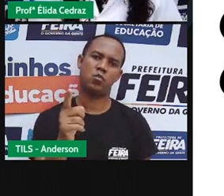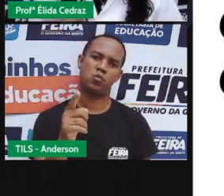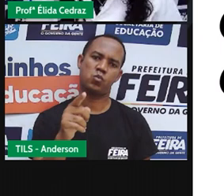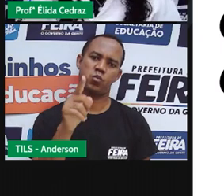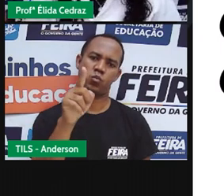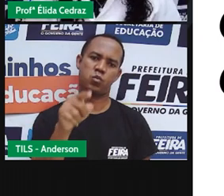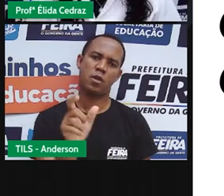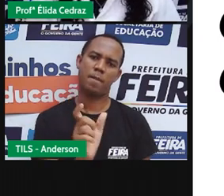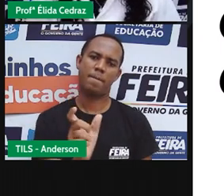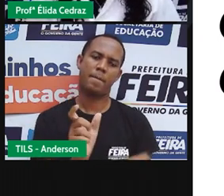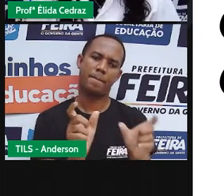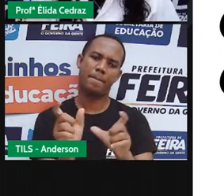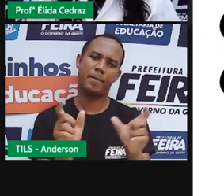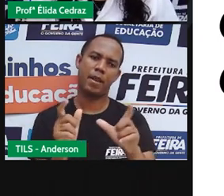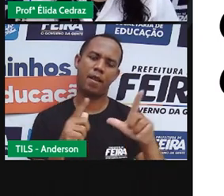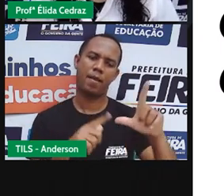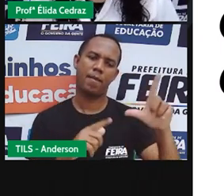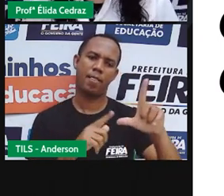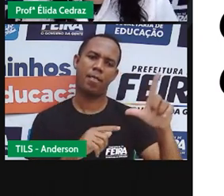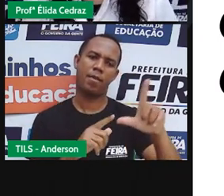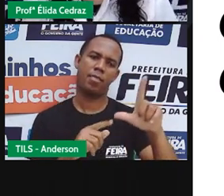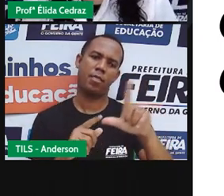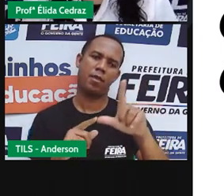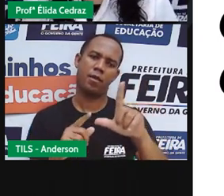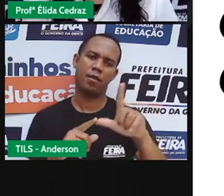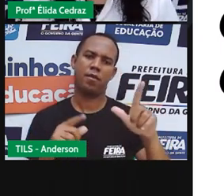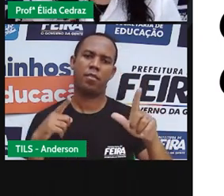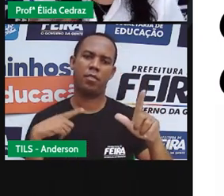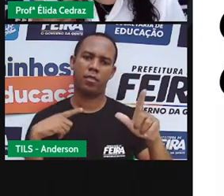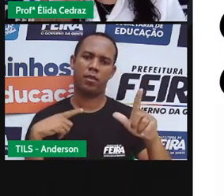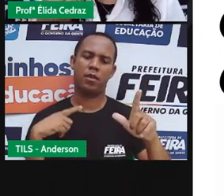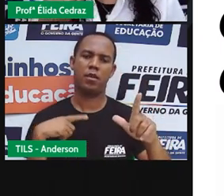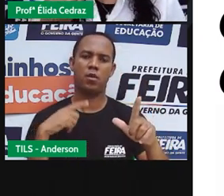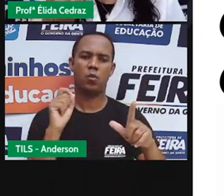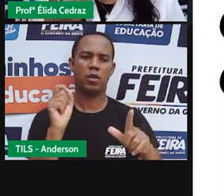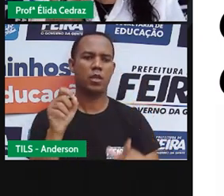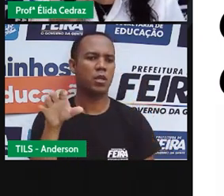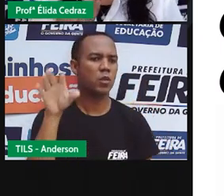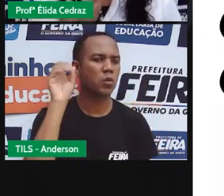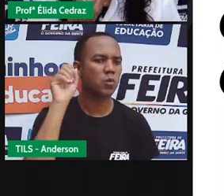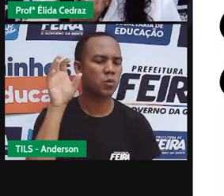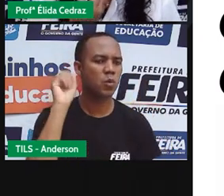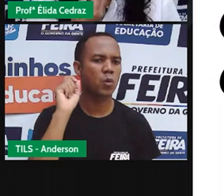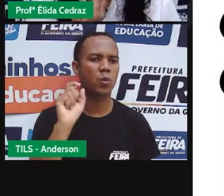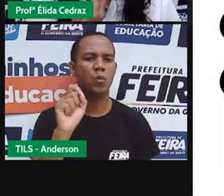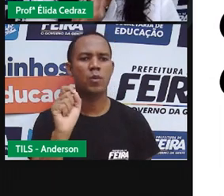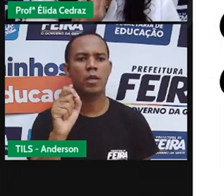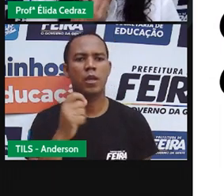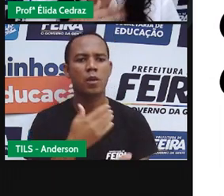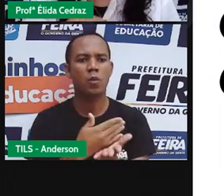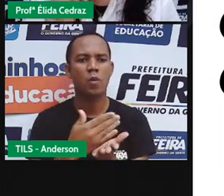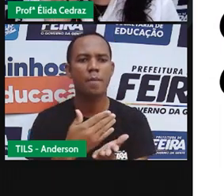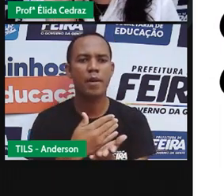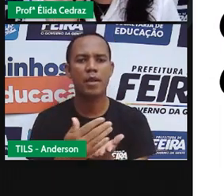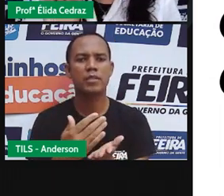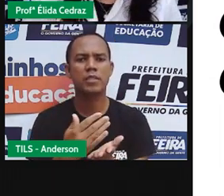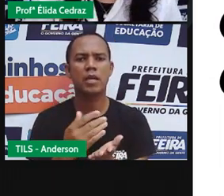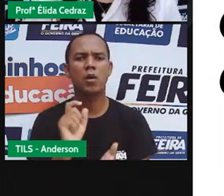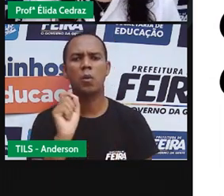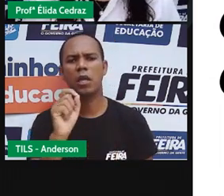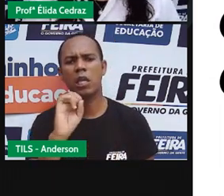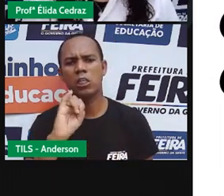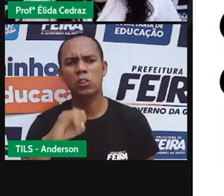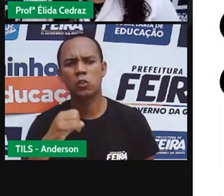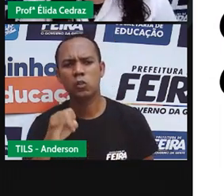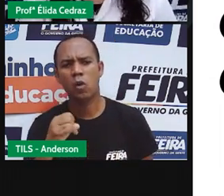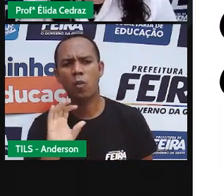Nessas palavras, a letra G teve o som e a pronúncia da letra